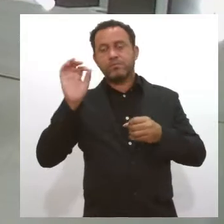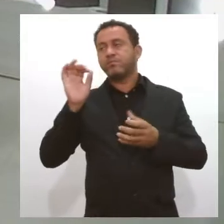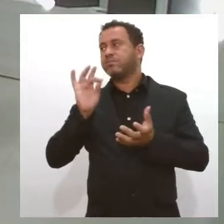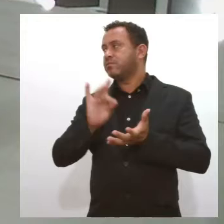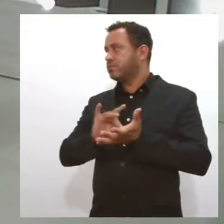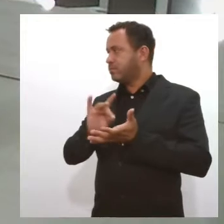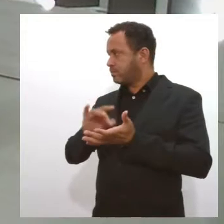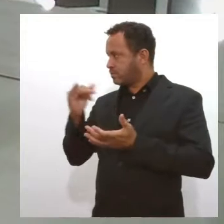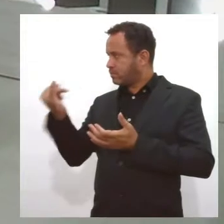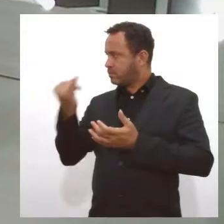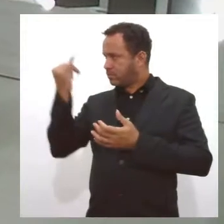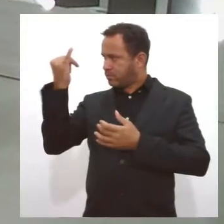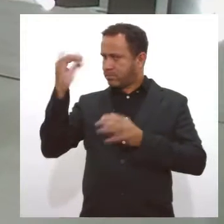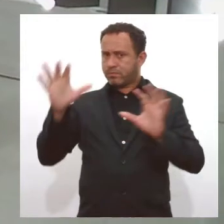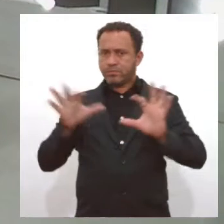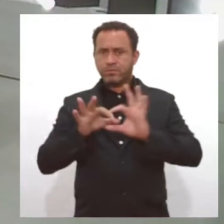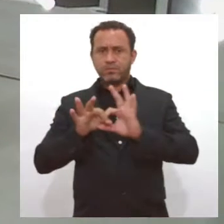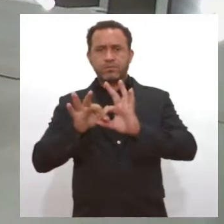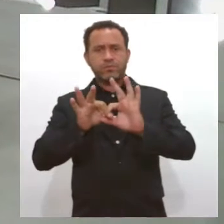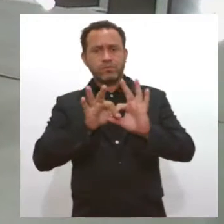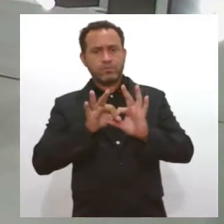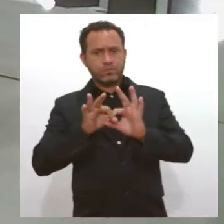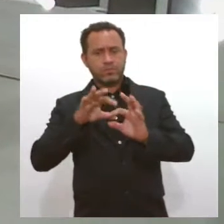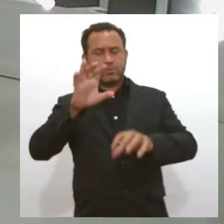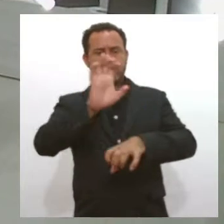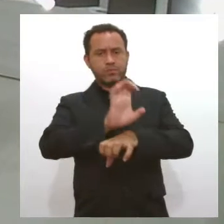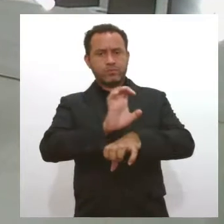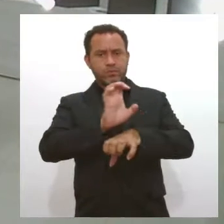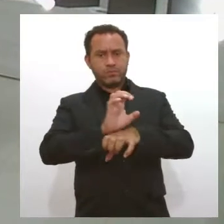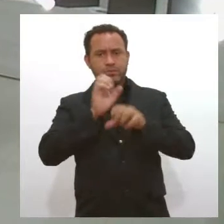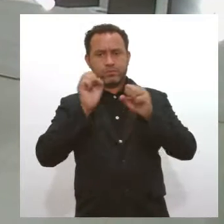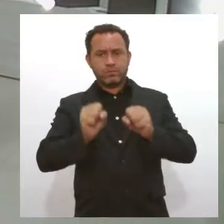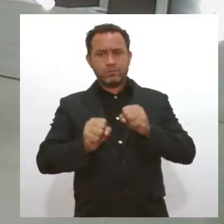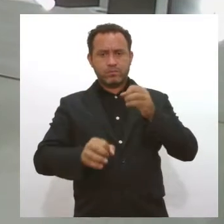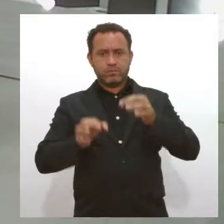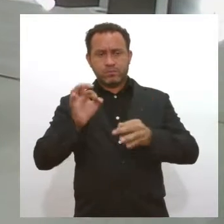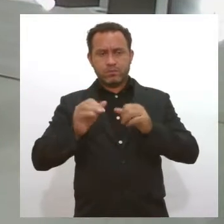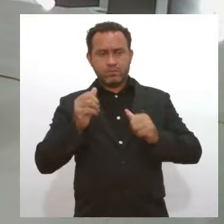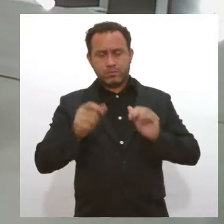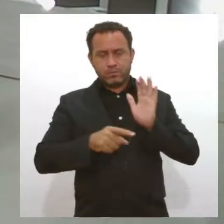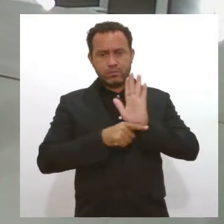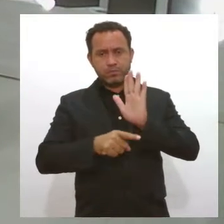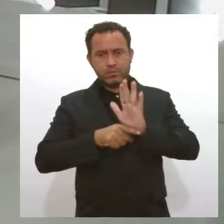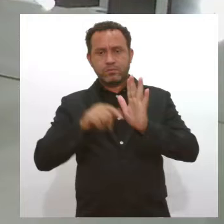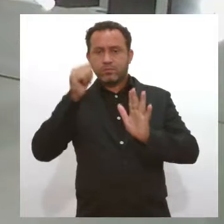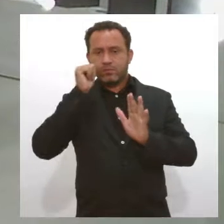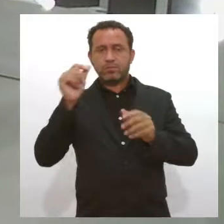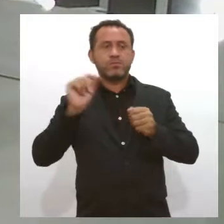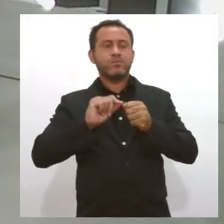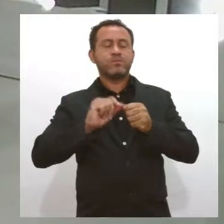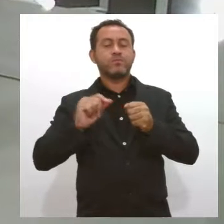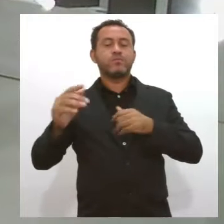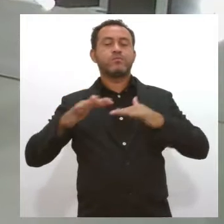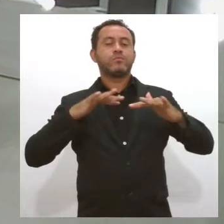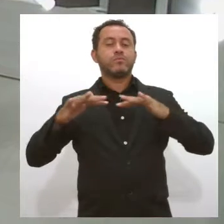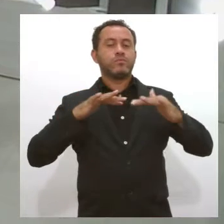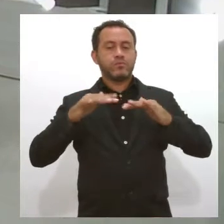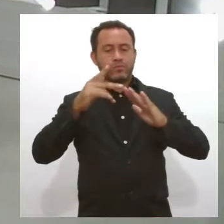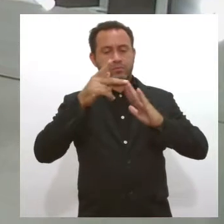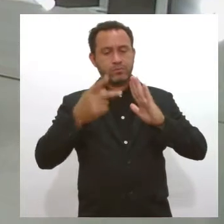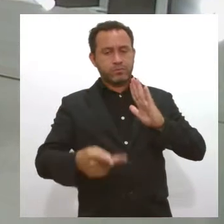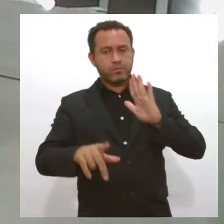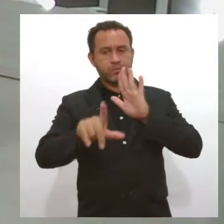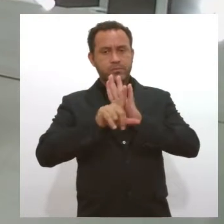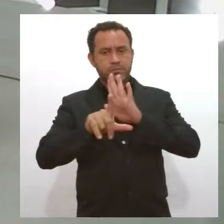importante demais essa união de forças do Estado, dos poderes em favor dessas mulheres, Criando ações, criando projetos,